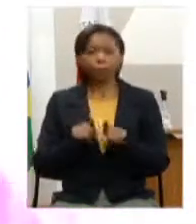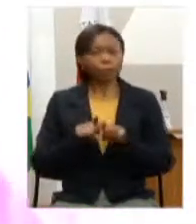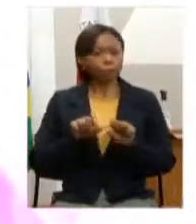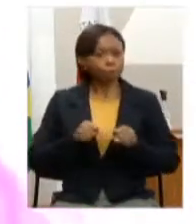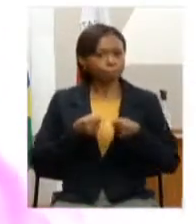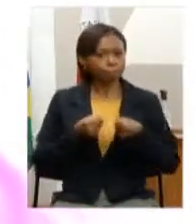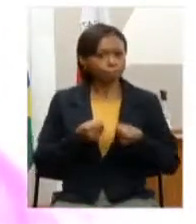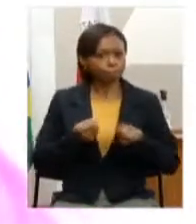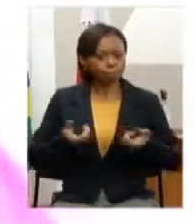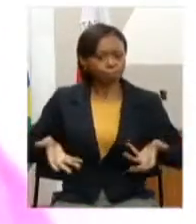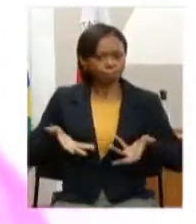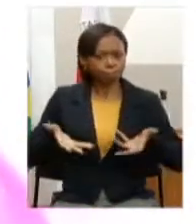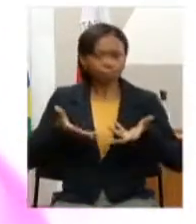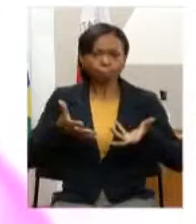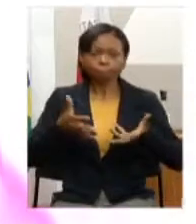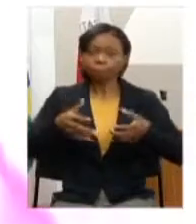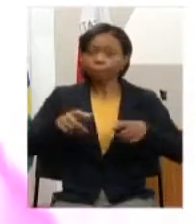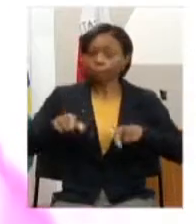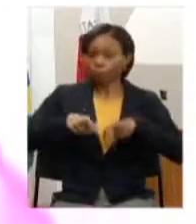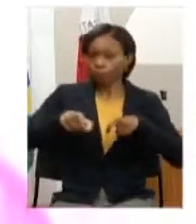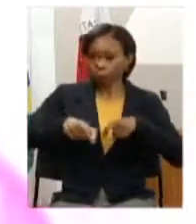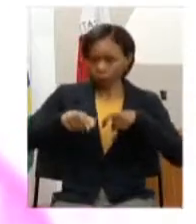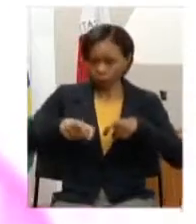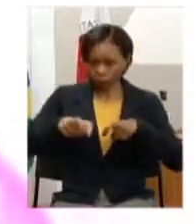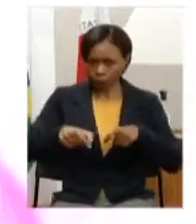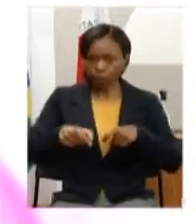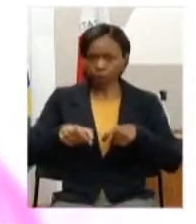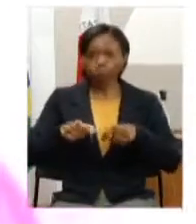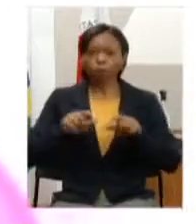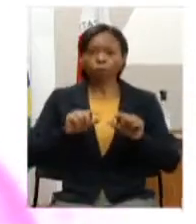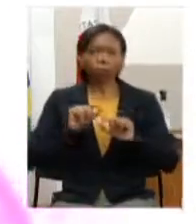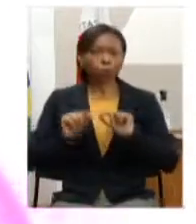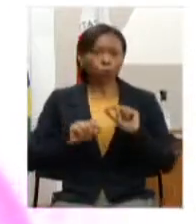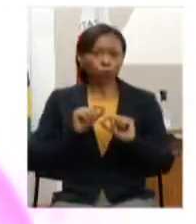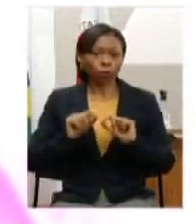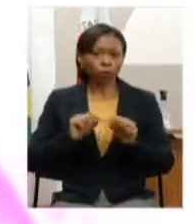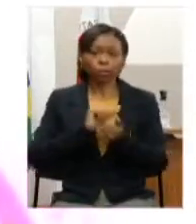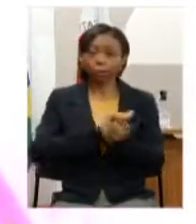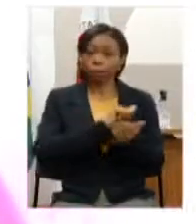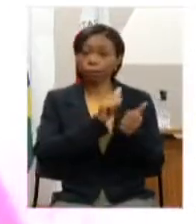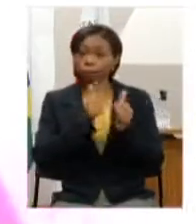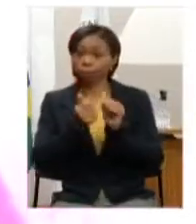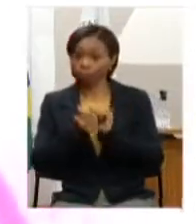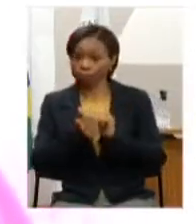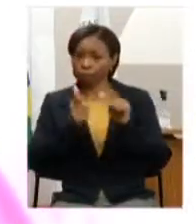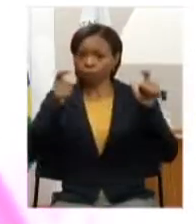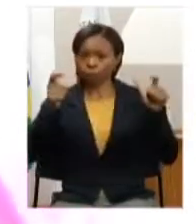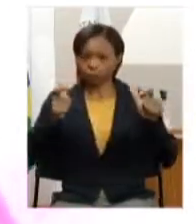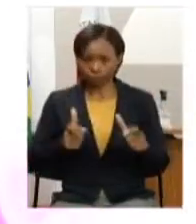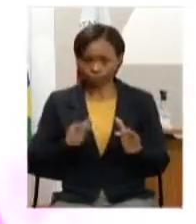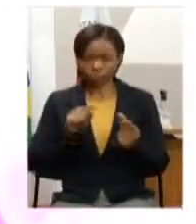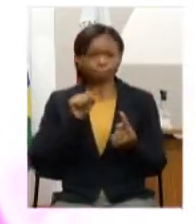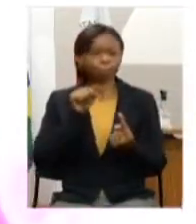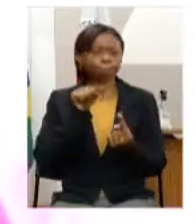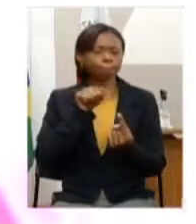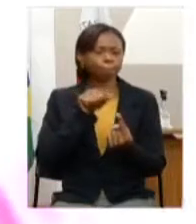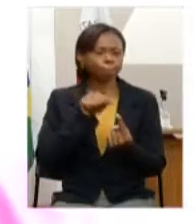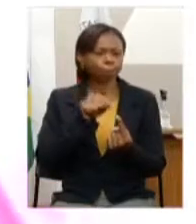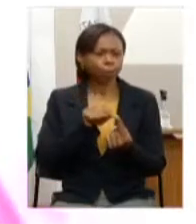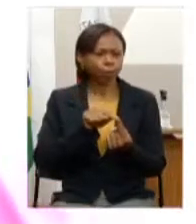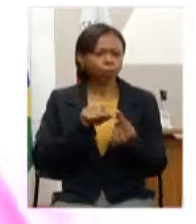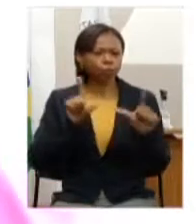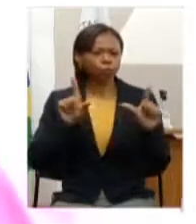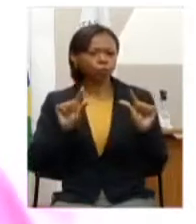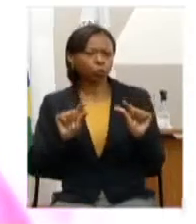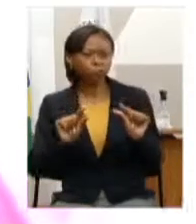campo e incentivando a sucessão rural por meio de conteúdo adaptado à realidade local objetivando a mitigação da pobreza